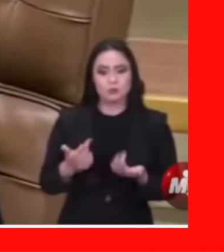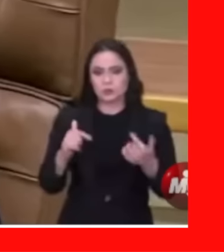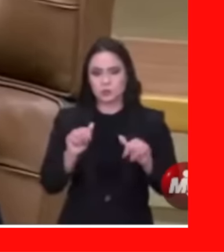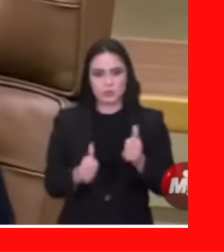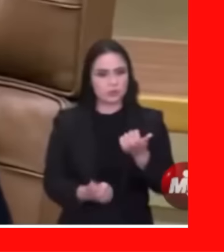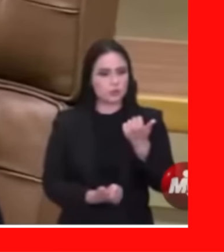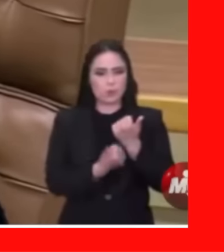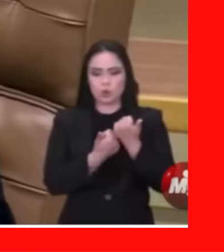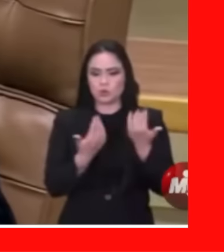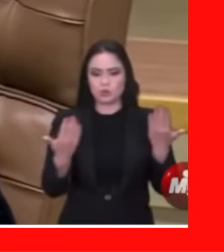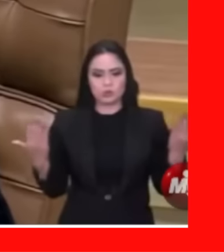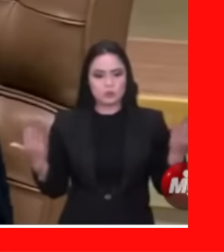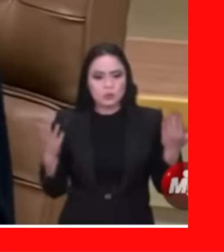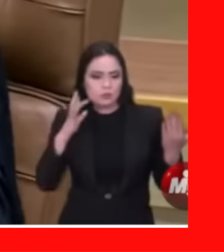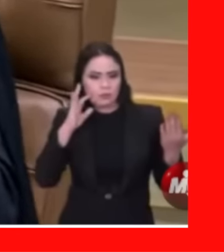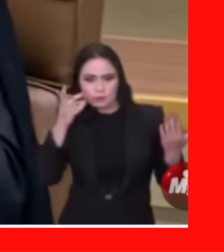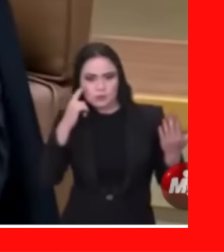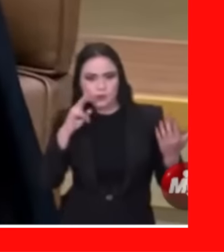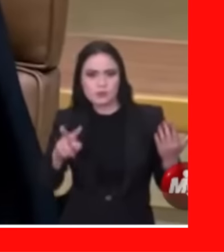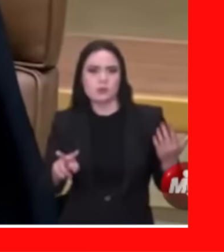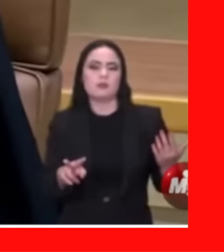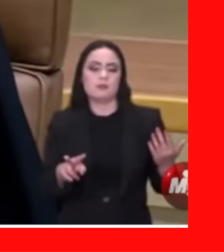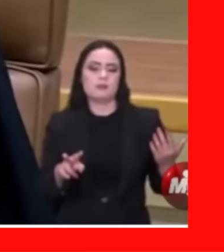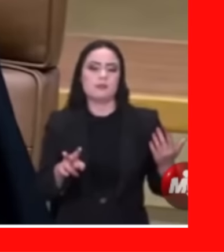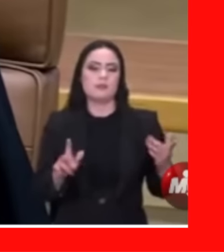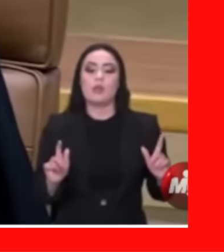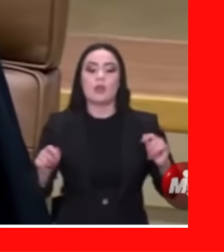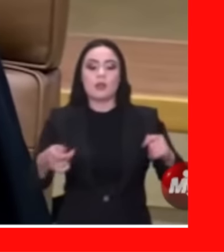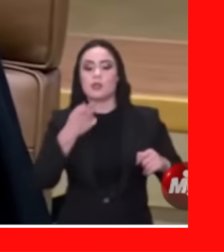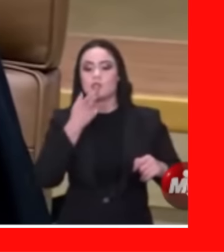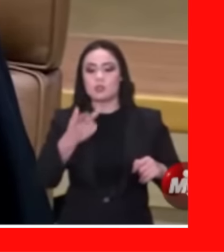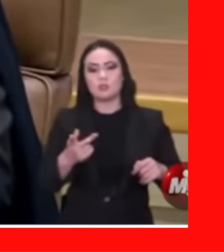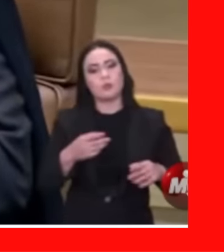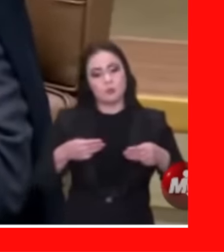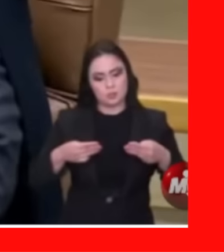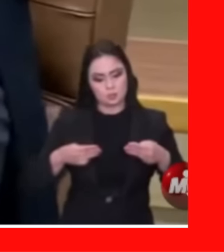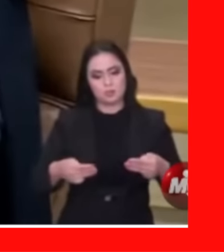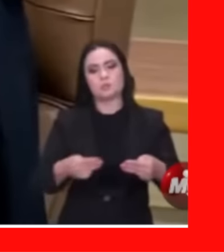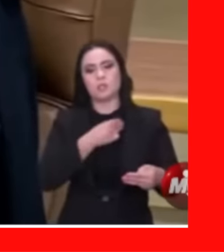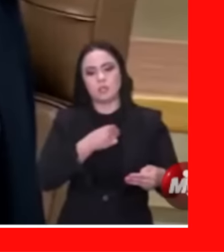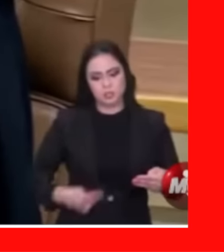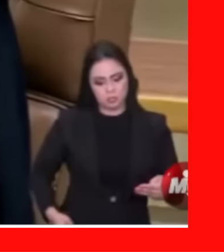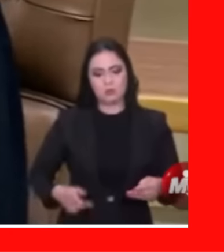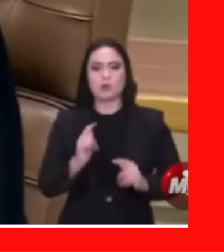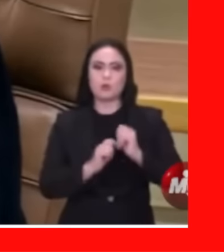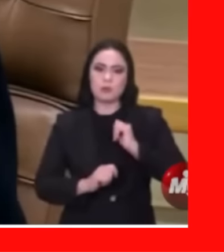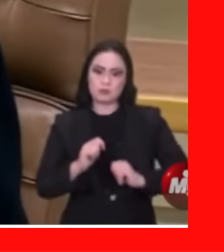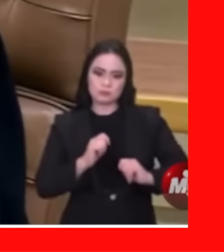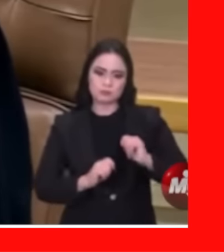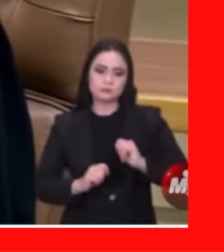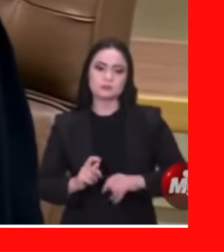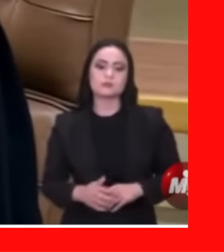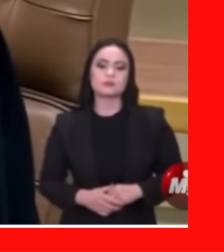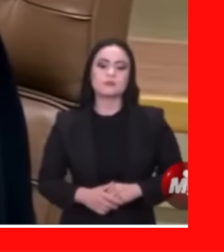Teoria dos motivos determinantes Quem disse? O ministro da economia Então acho que houve um